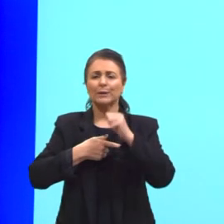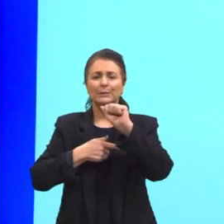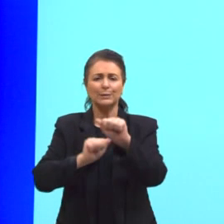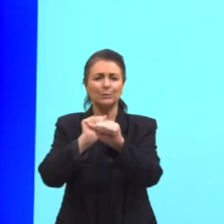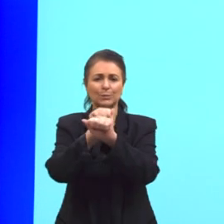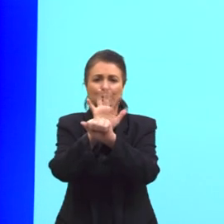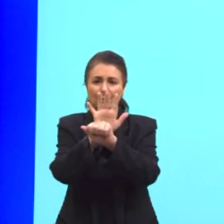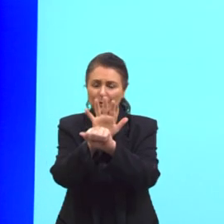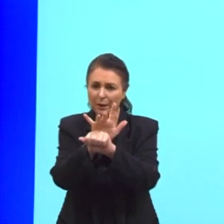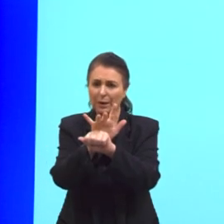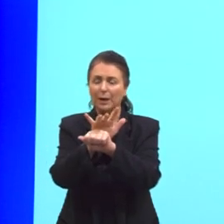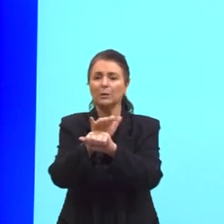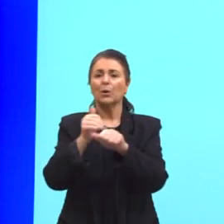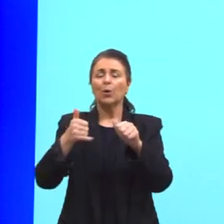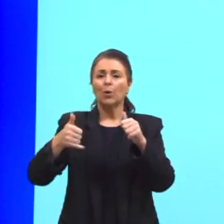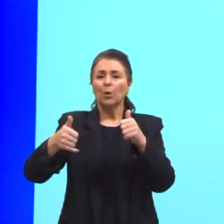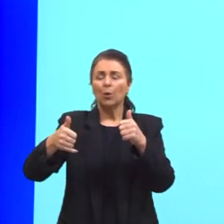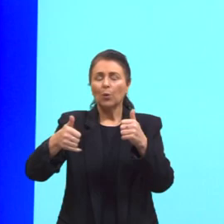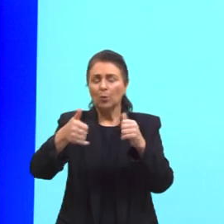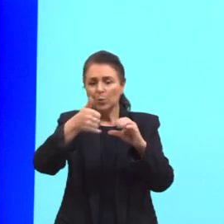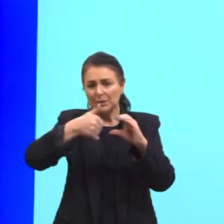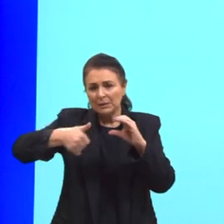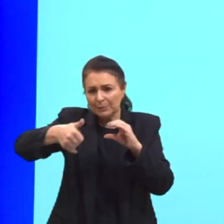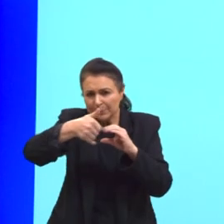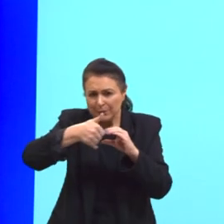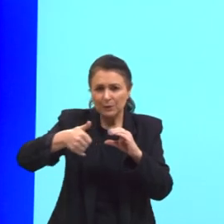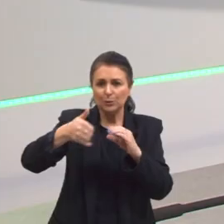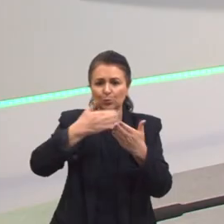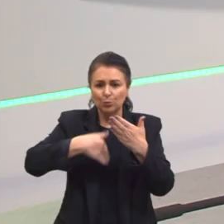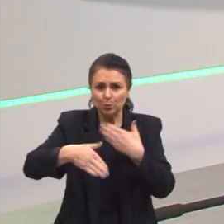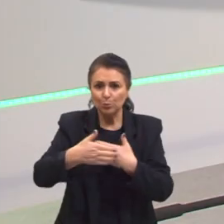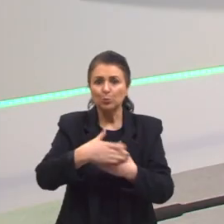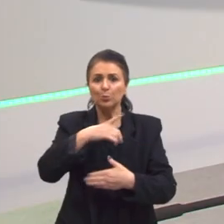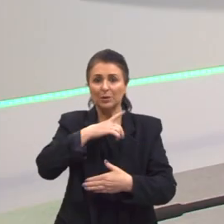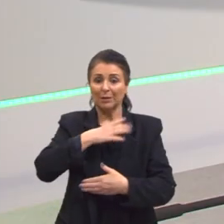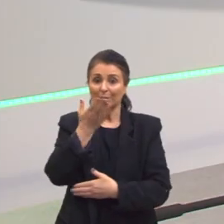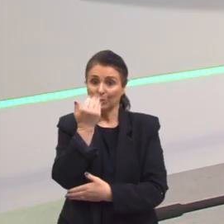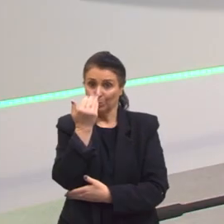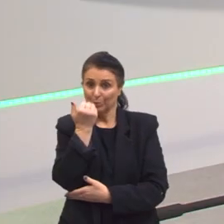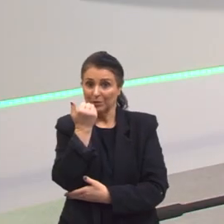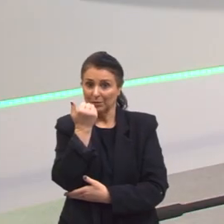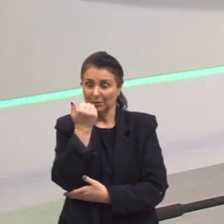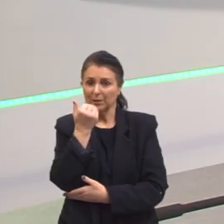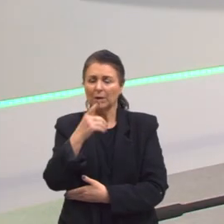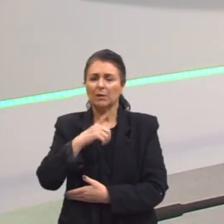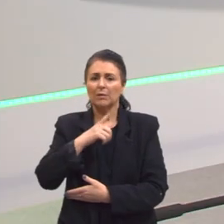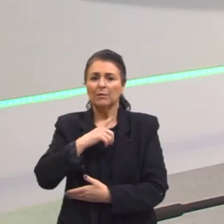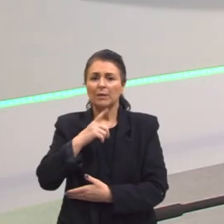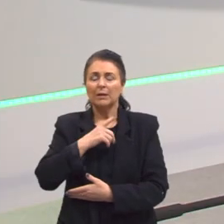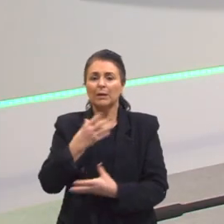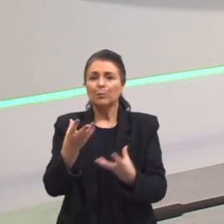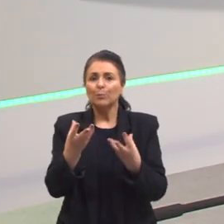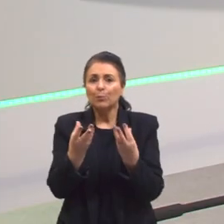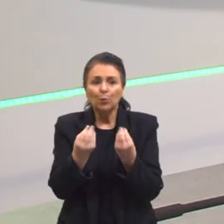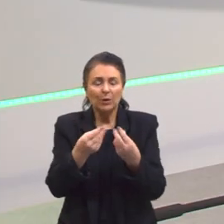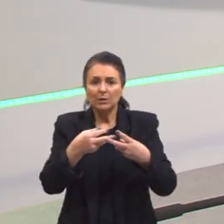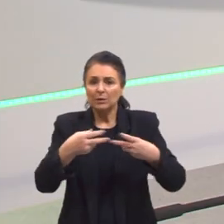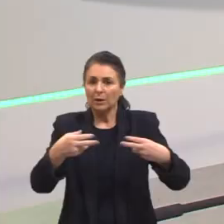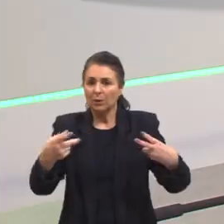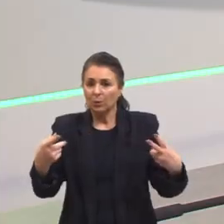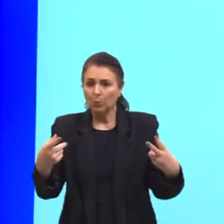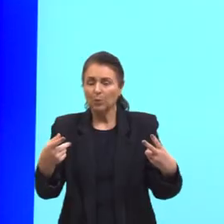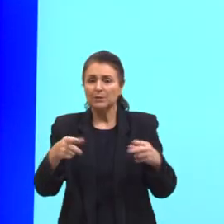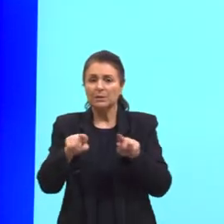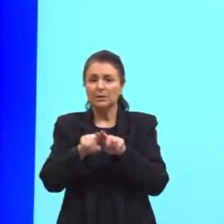lipídios, vitaminas, tudo aquilo que a gente pega da nossa alimentação. Vamos ter também resíduos, que estão indo lá para o